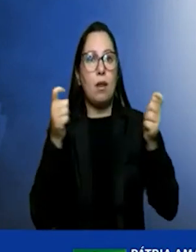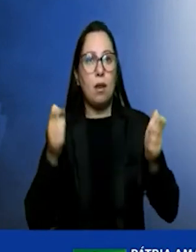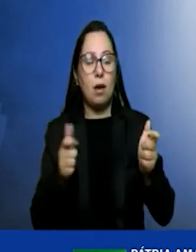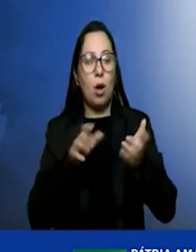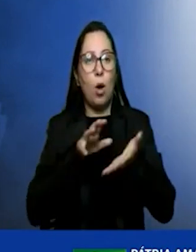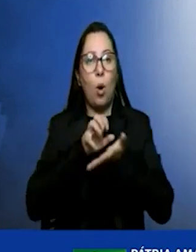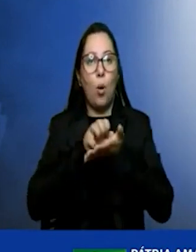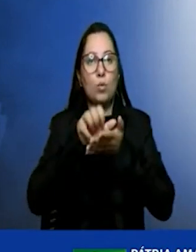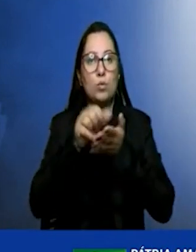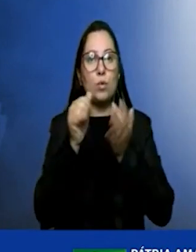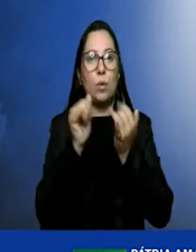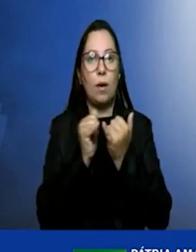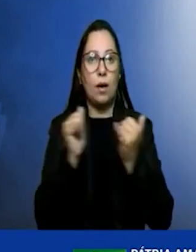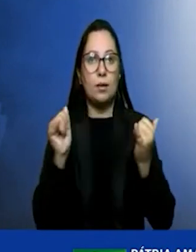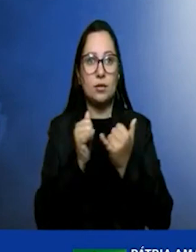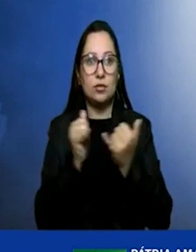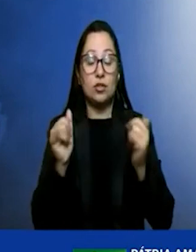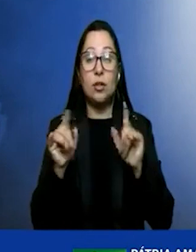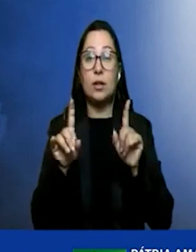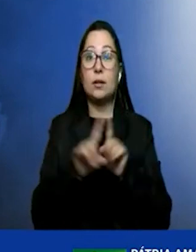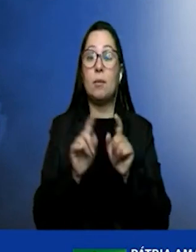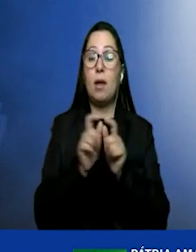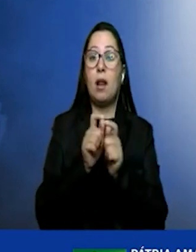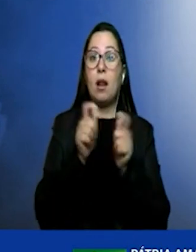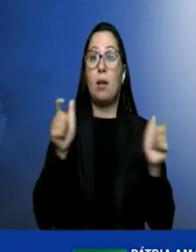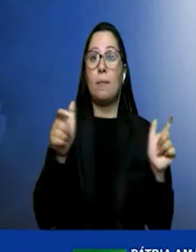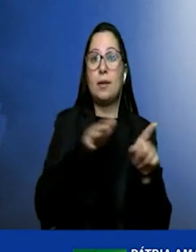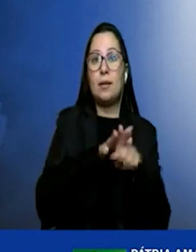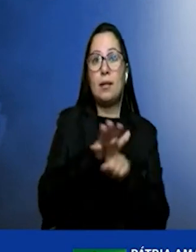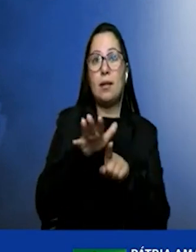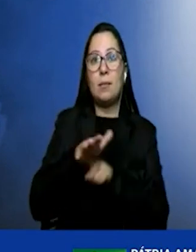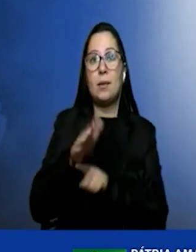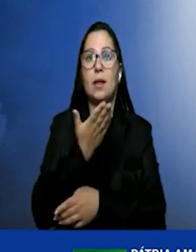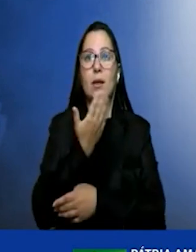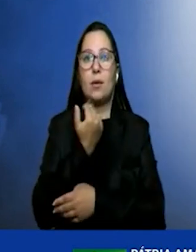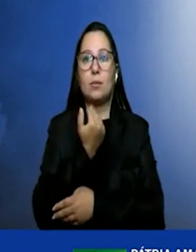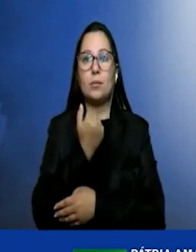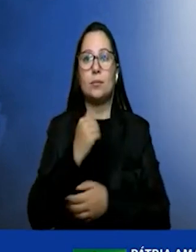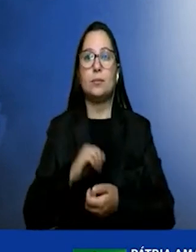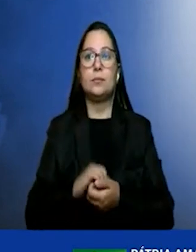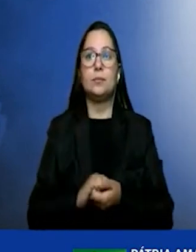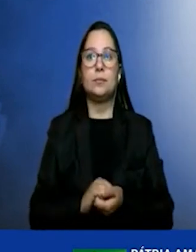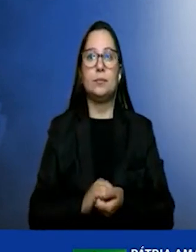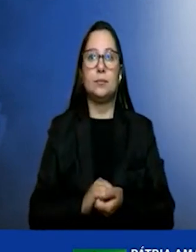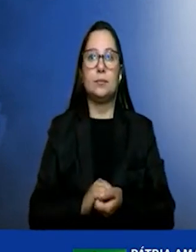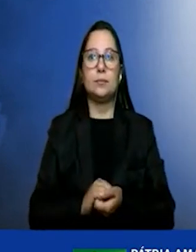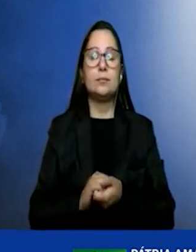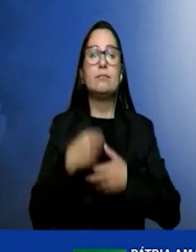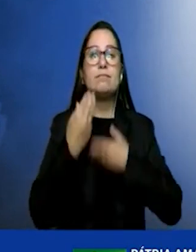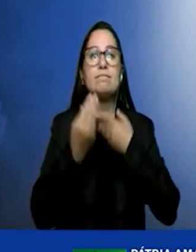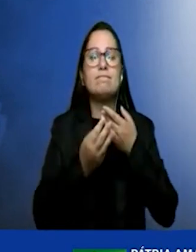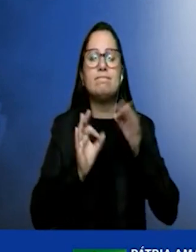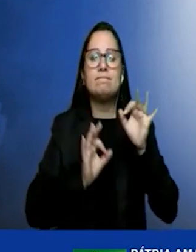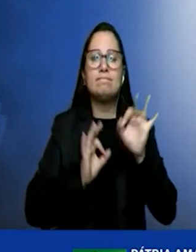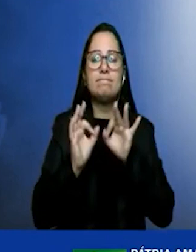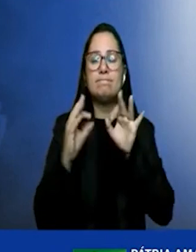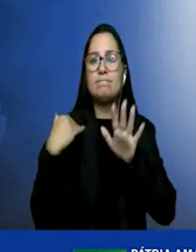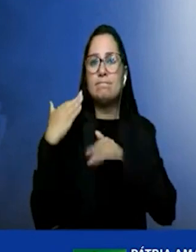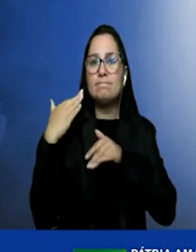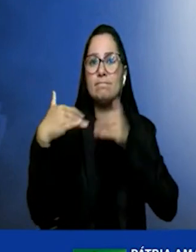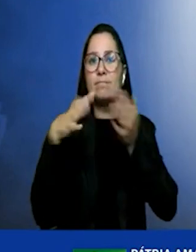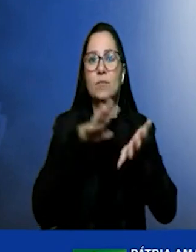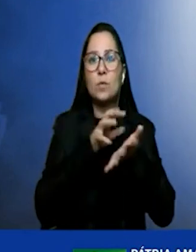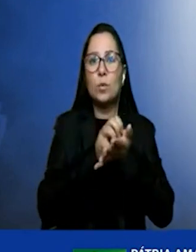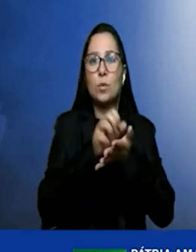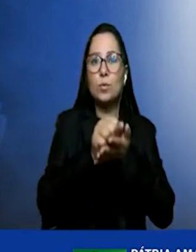energia, além de aumento de demanda por alimentos. E como equacionar esse crescimento de consumo e demanda